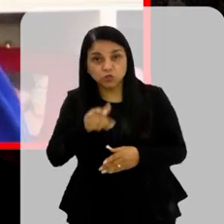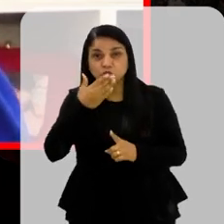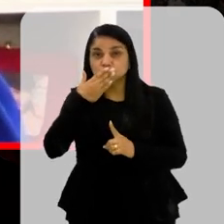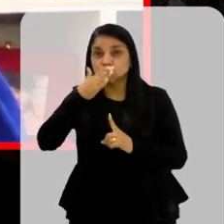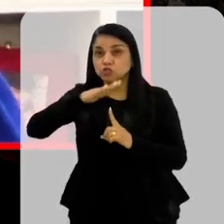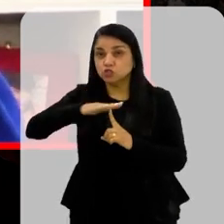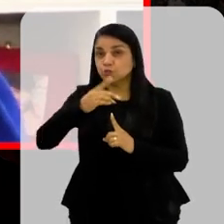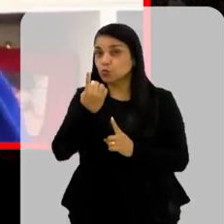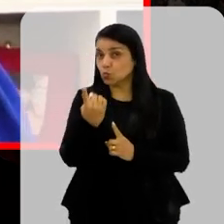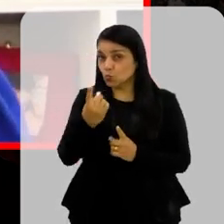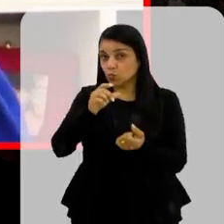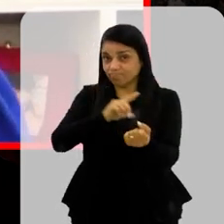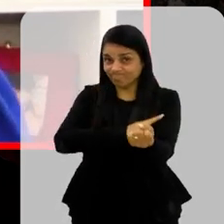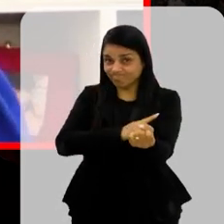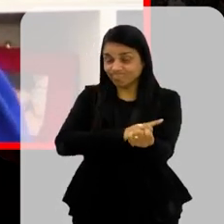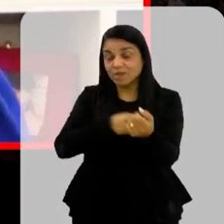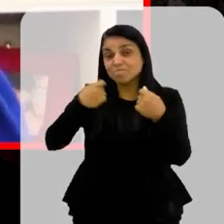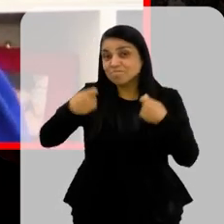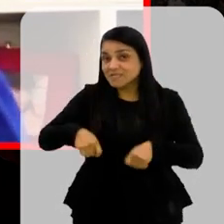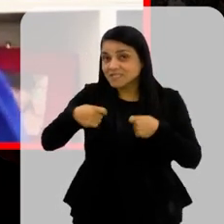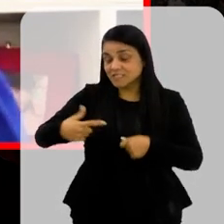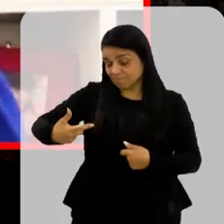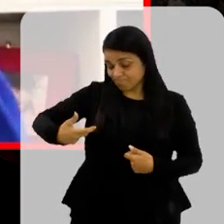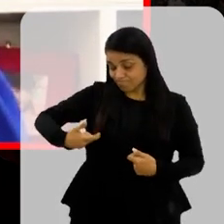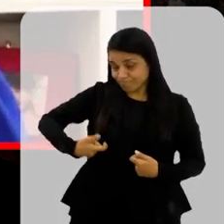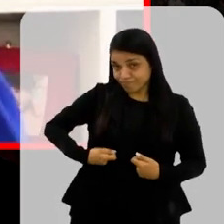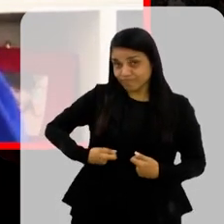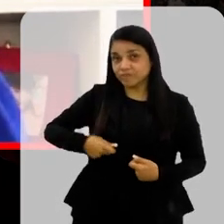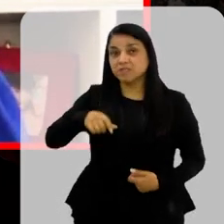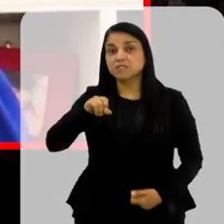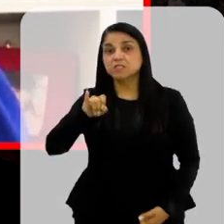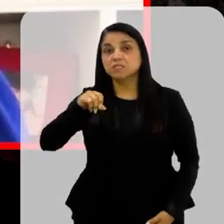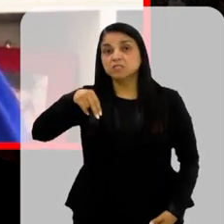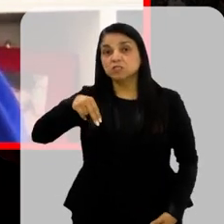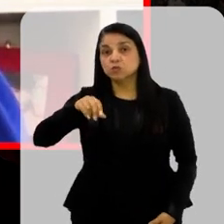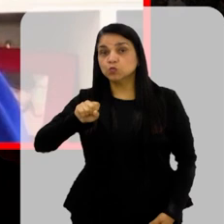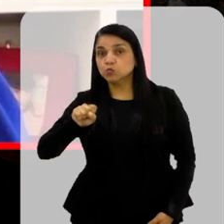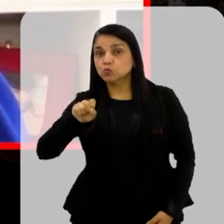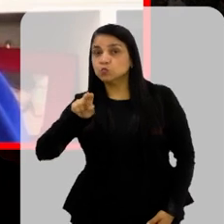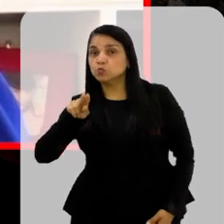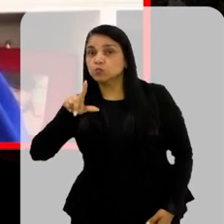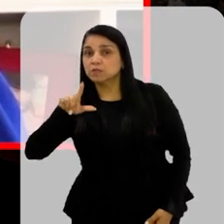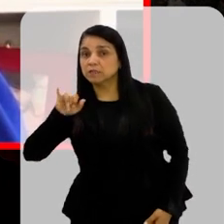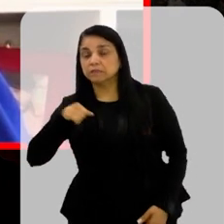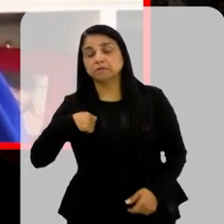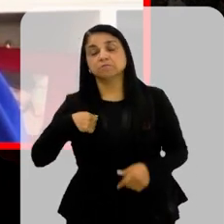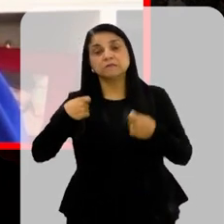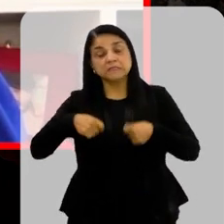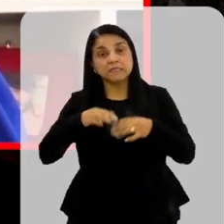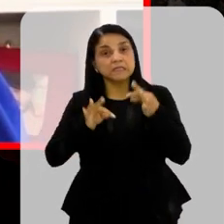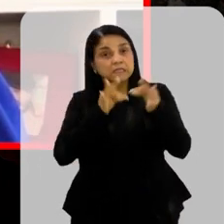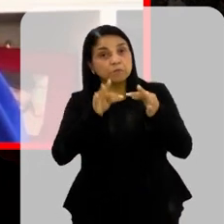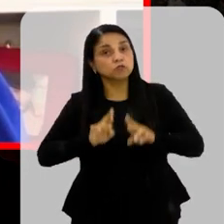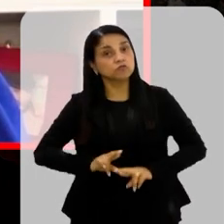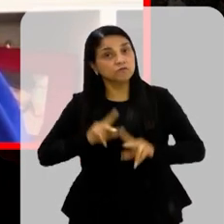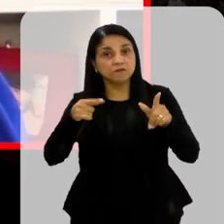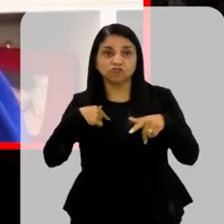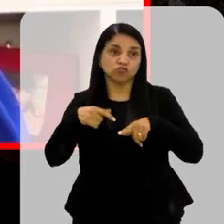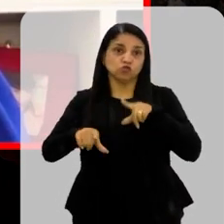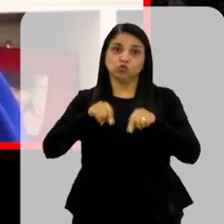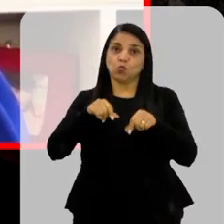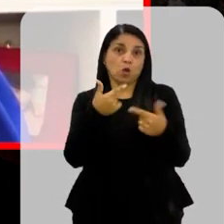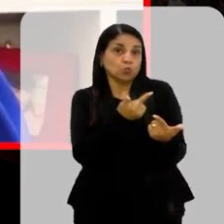1 Que depende de insulina viver Então, esse grupo tem que ser tratado de forma diferente A gente não teve